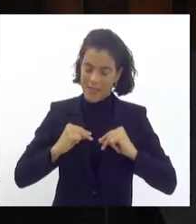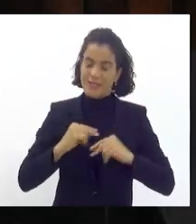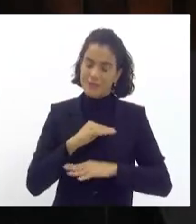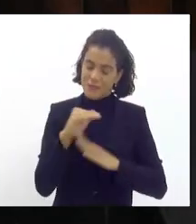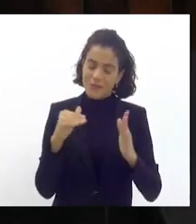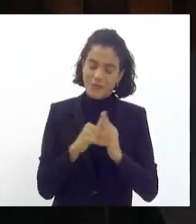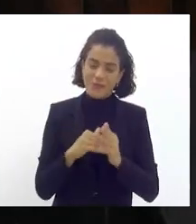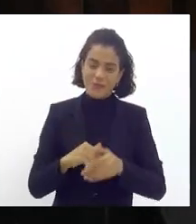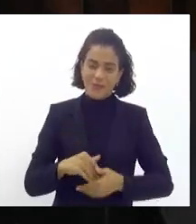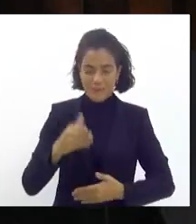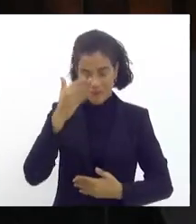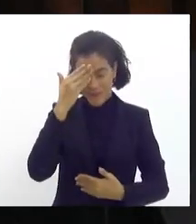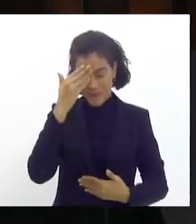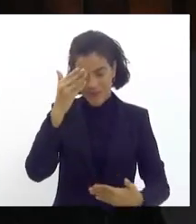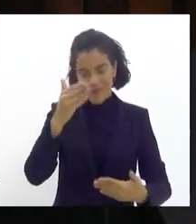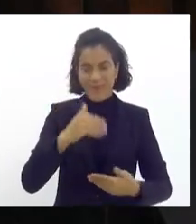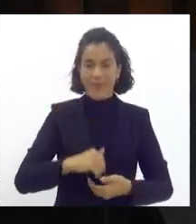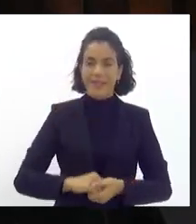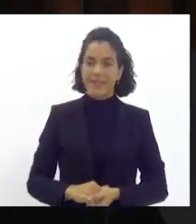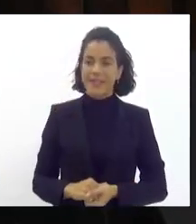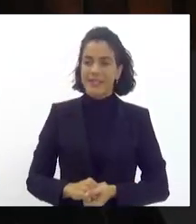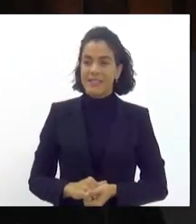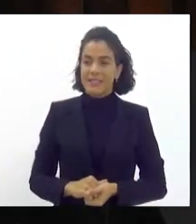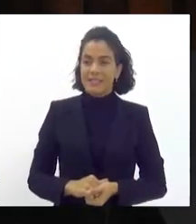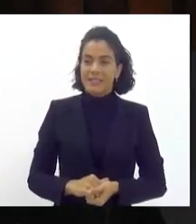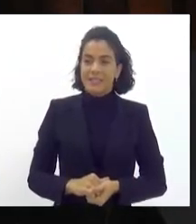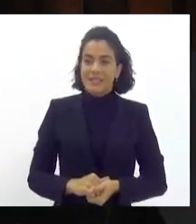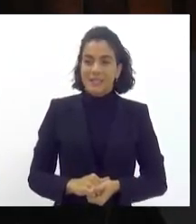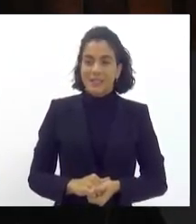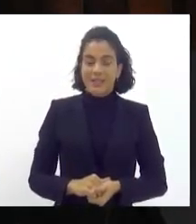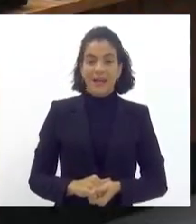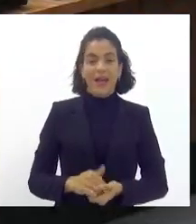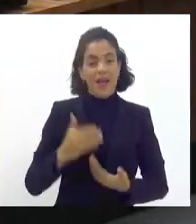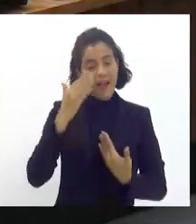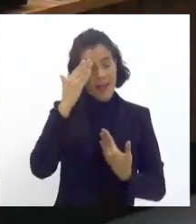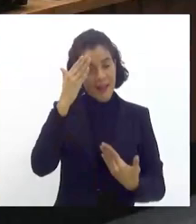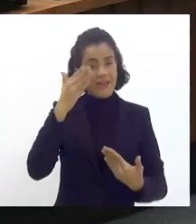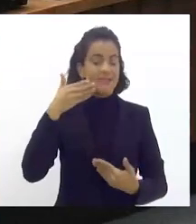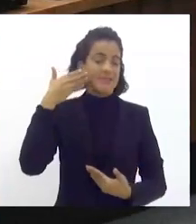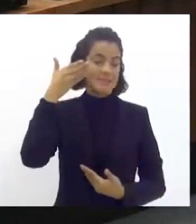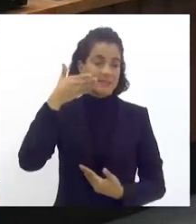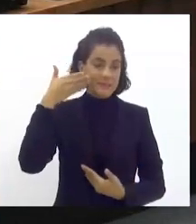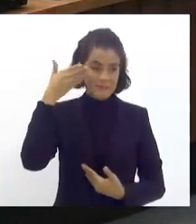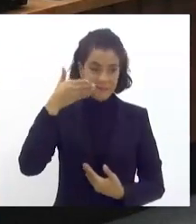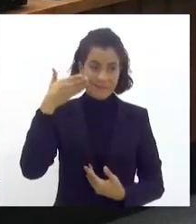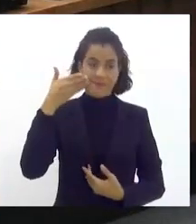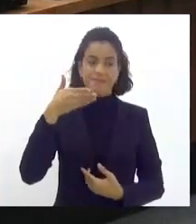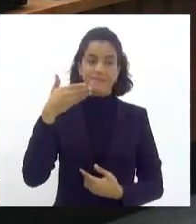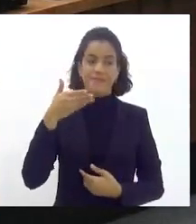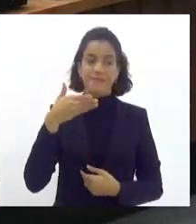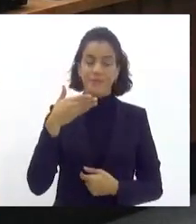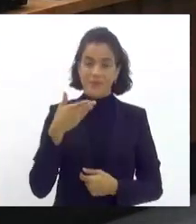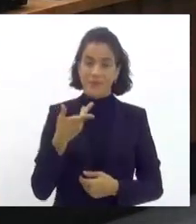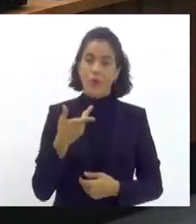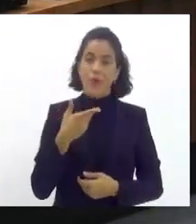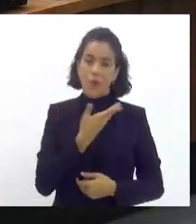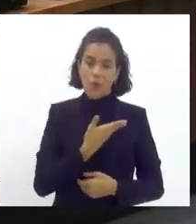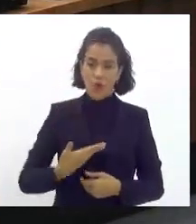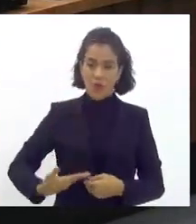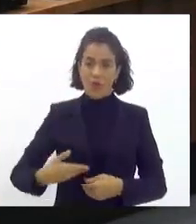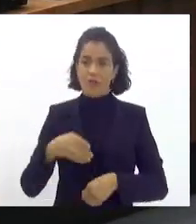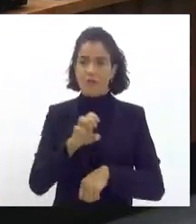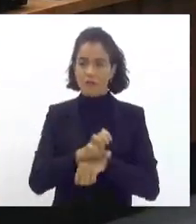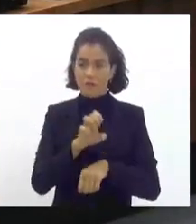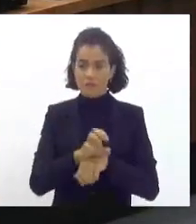isso muito obrigado obrigado presidente agradecer a sua fala e dizer que o governo do estado se faz aqui presente